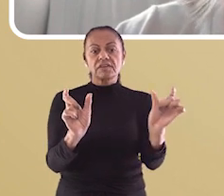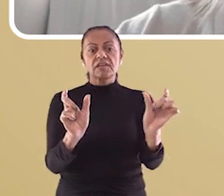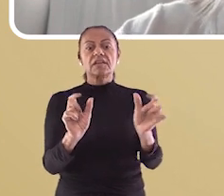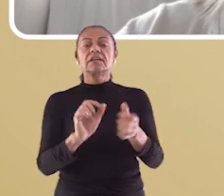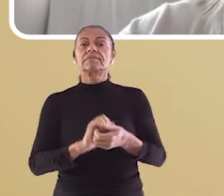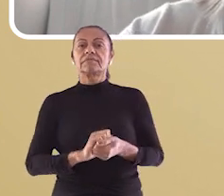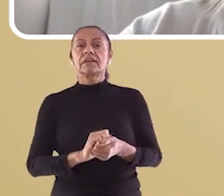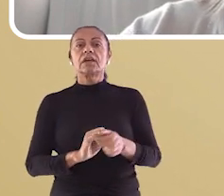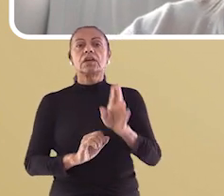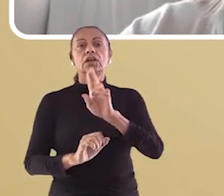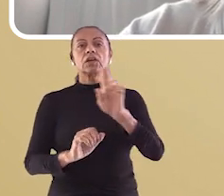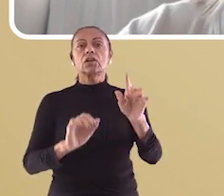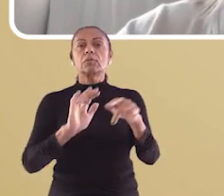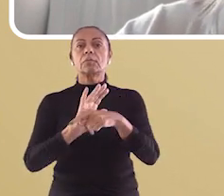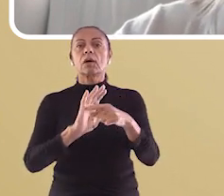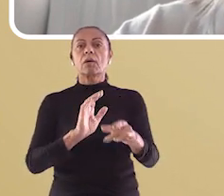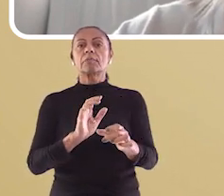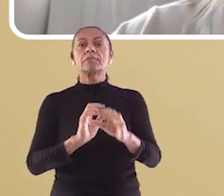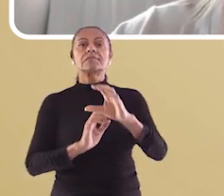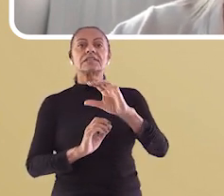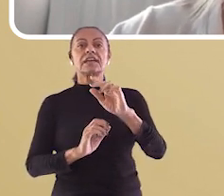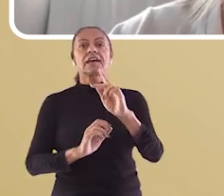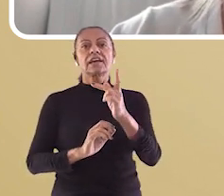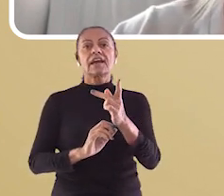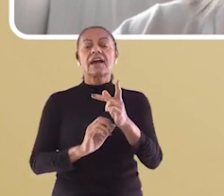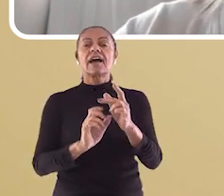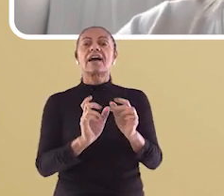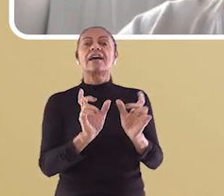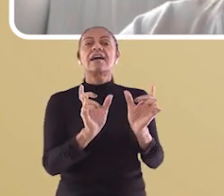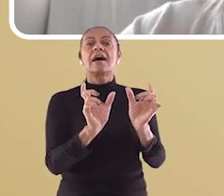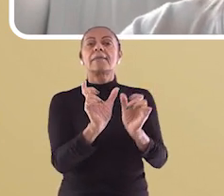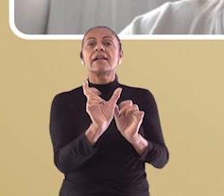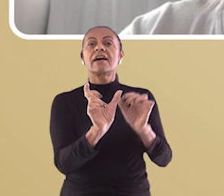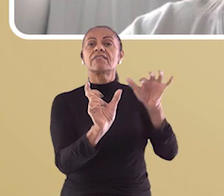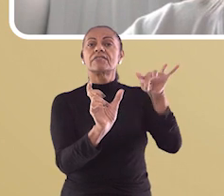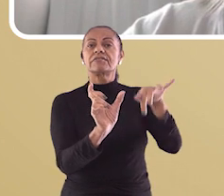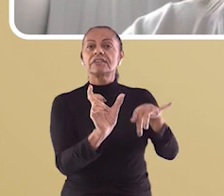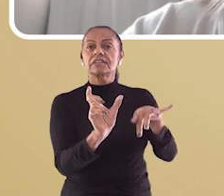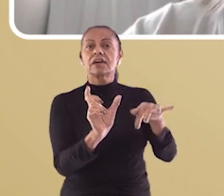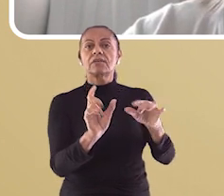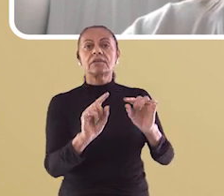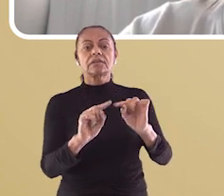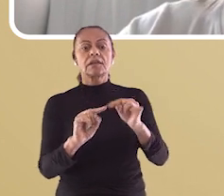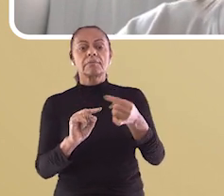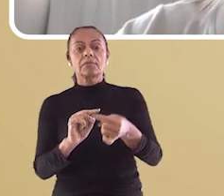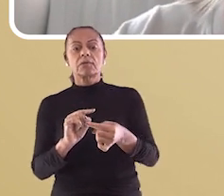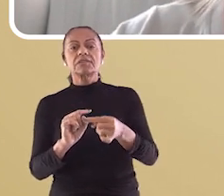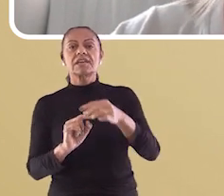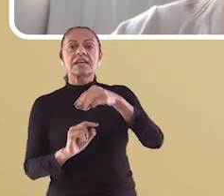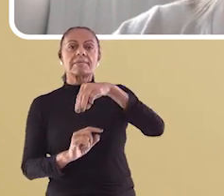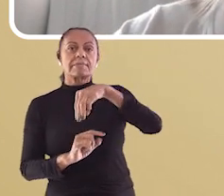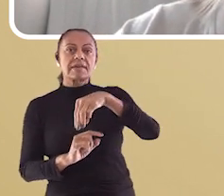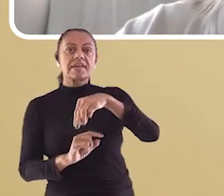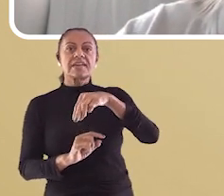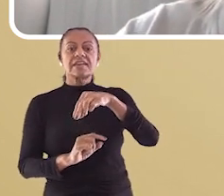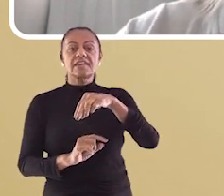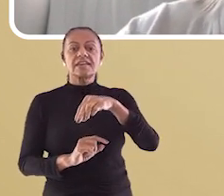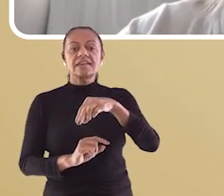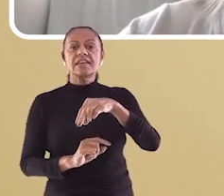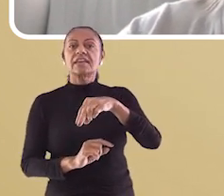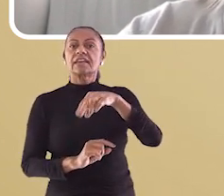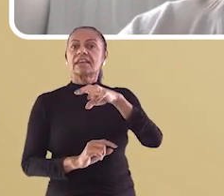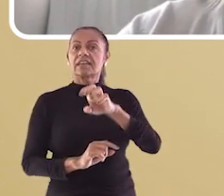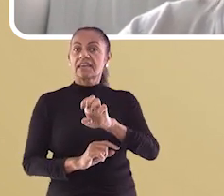próprios estrangeiros, o CH aparece no final da palavra. E, normalmente, é utilizado o X depois das sílabas ME